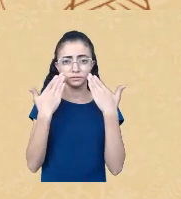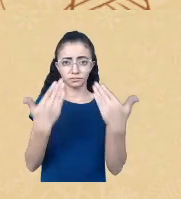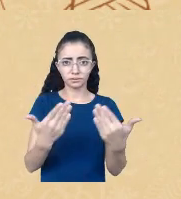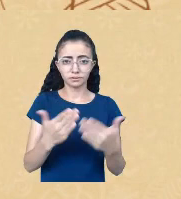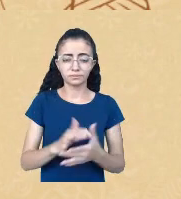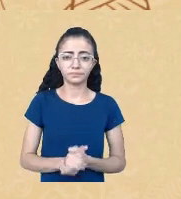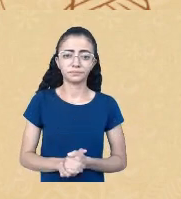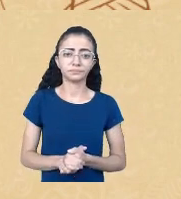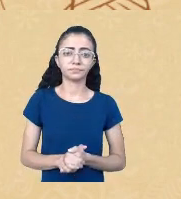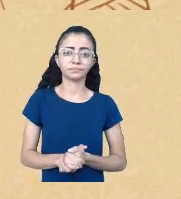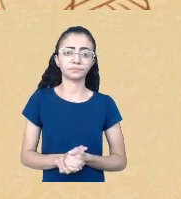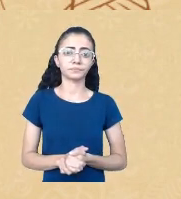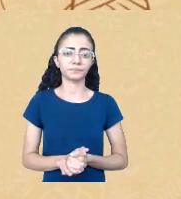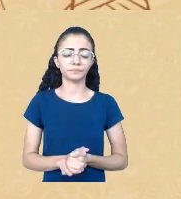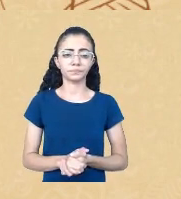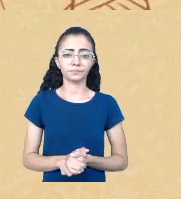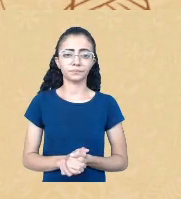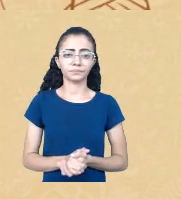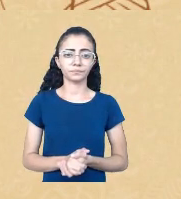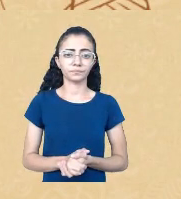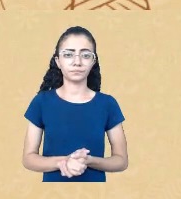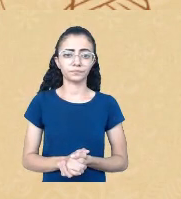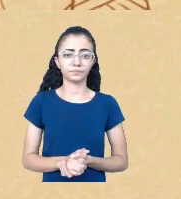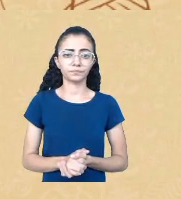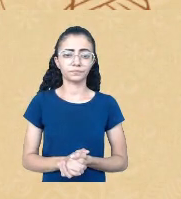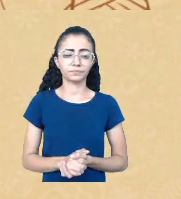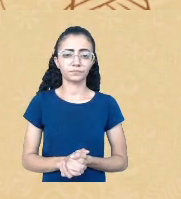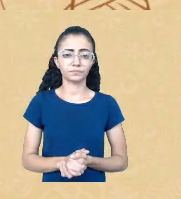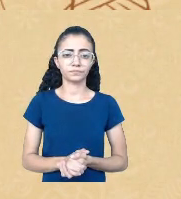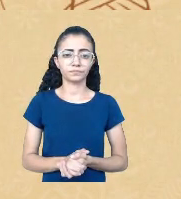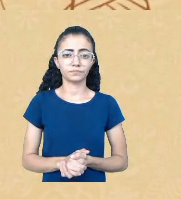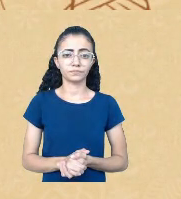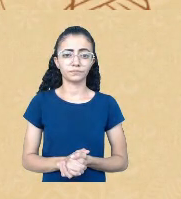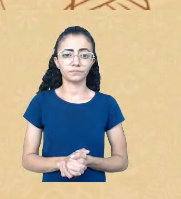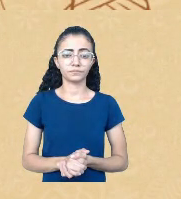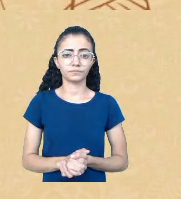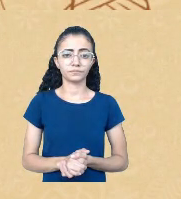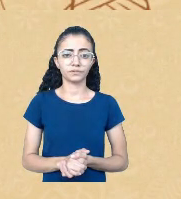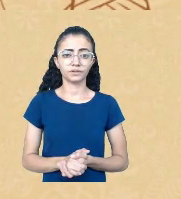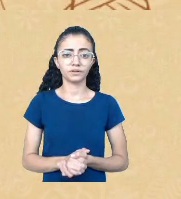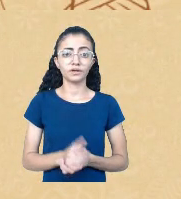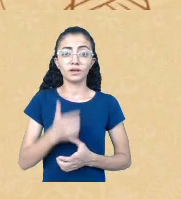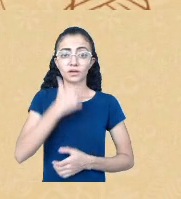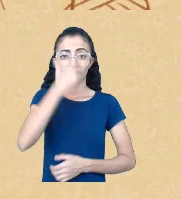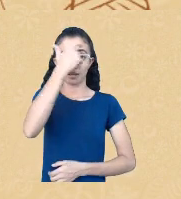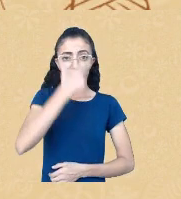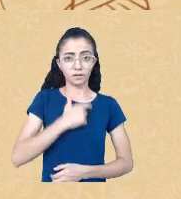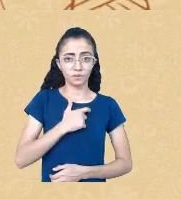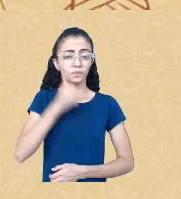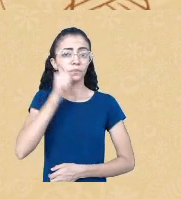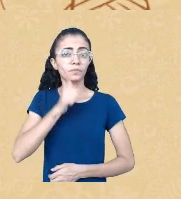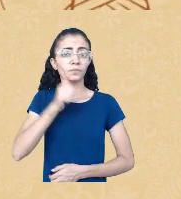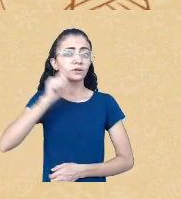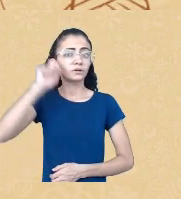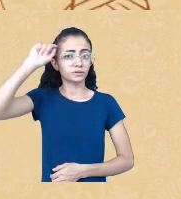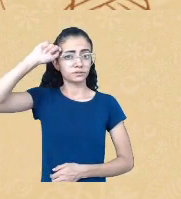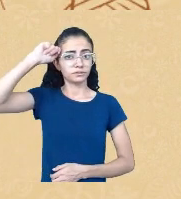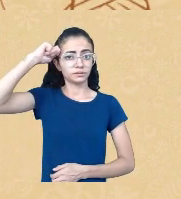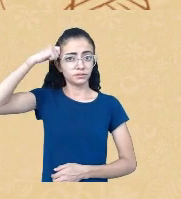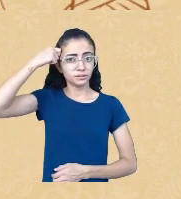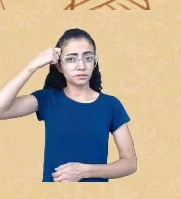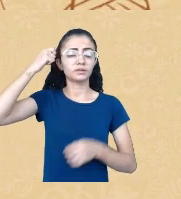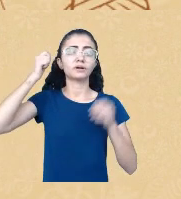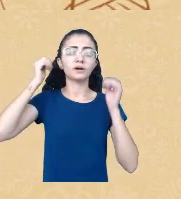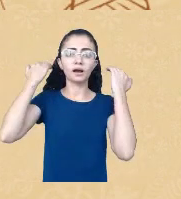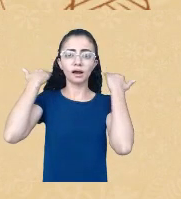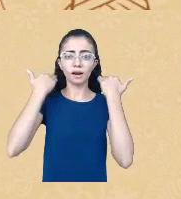Direitos Humanos, do Conselho Federal de Psicologia, sou uma mulher negra, de cabelos curtos, volumosos,